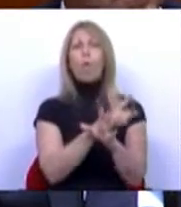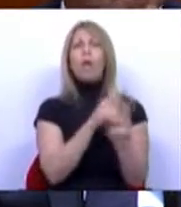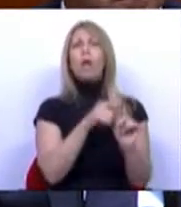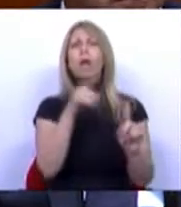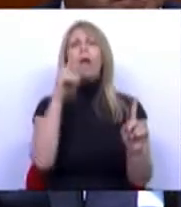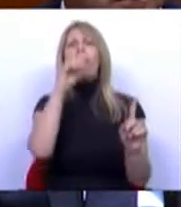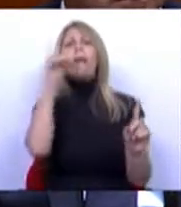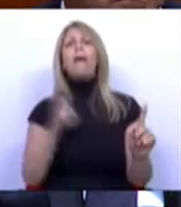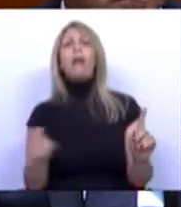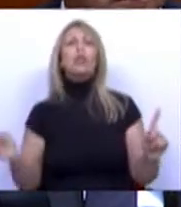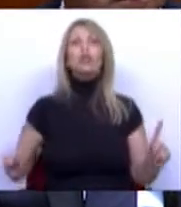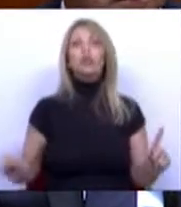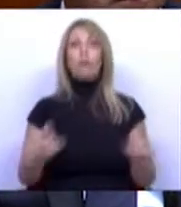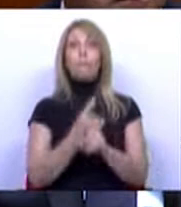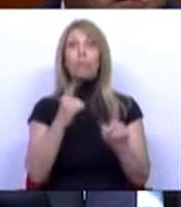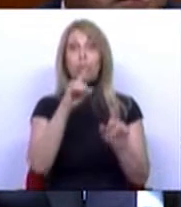carvão. Se